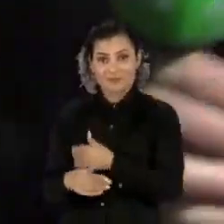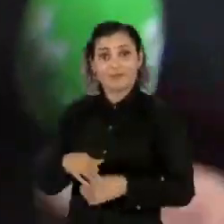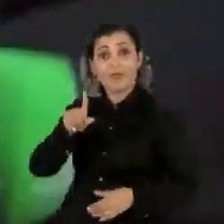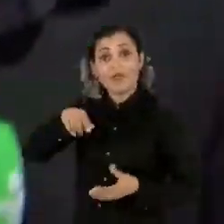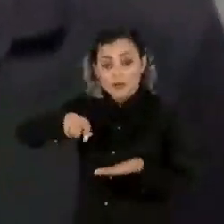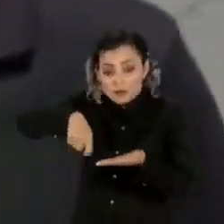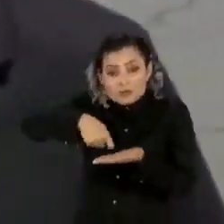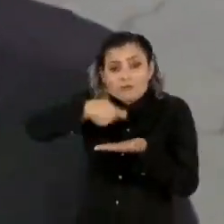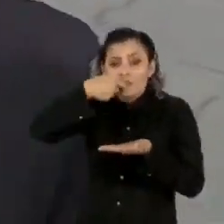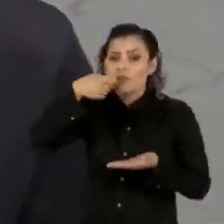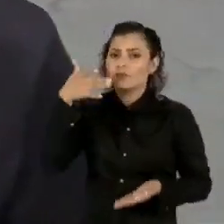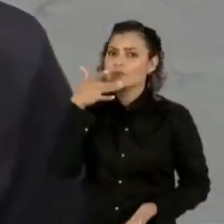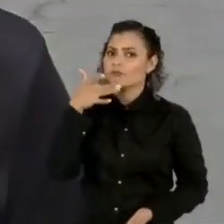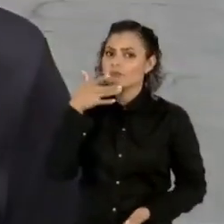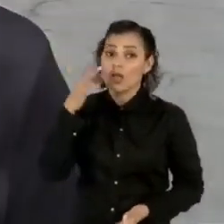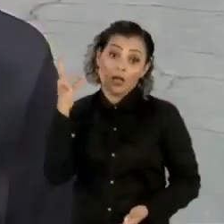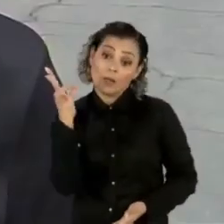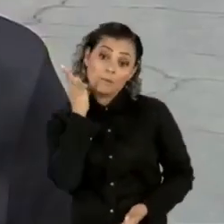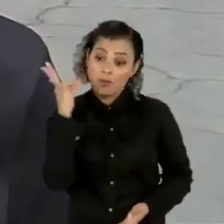sem ferrão. Vamos experimentar aqui?